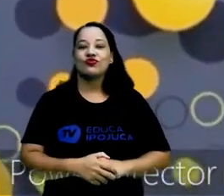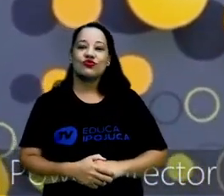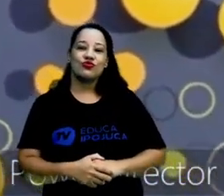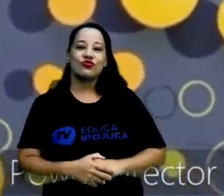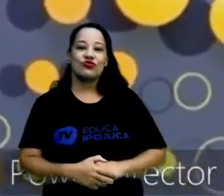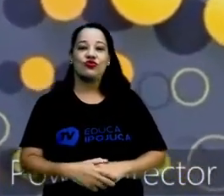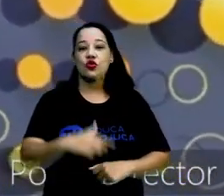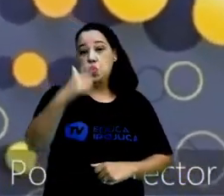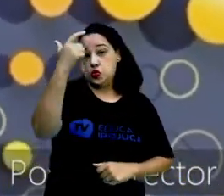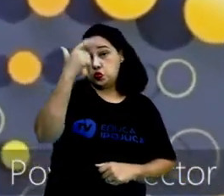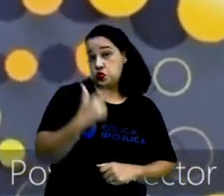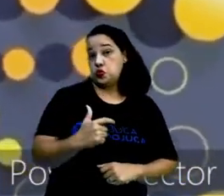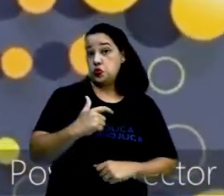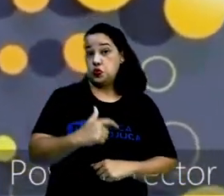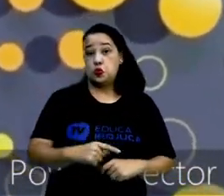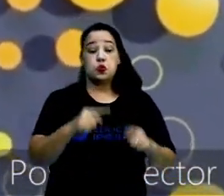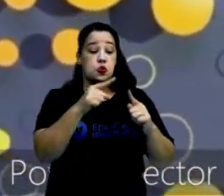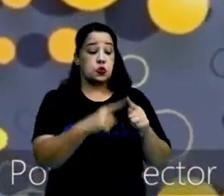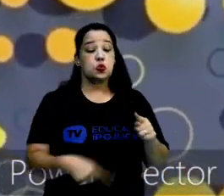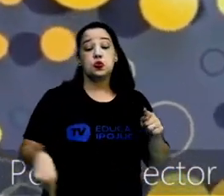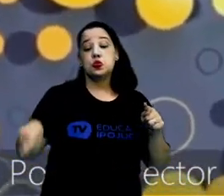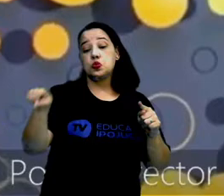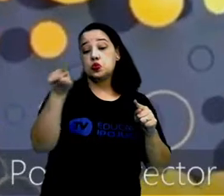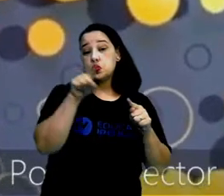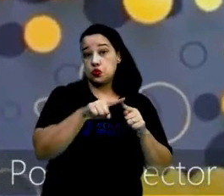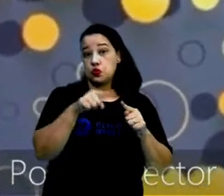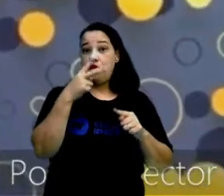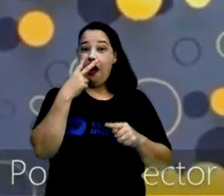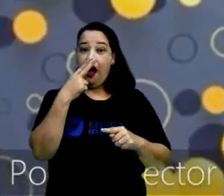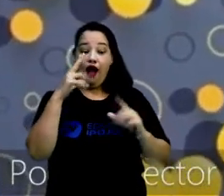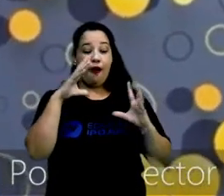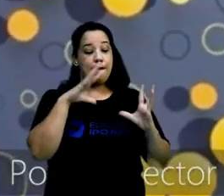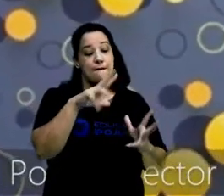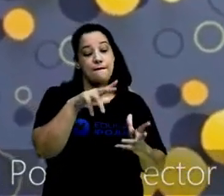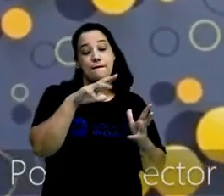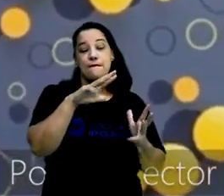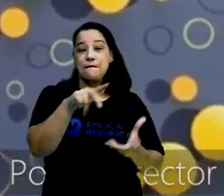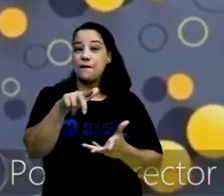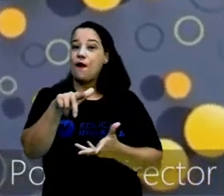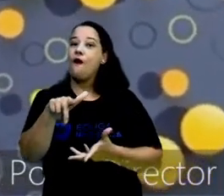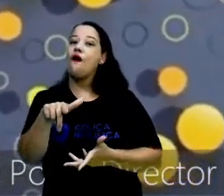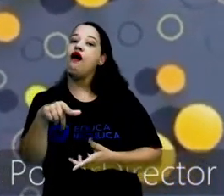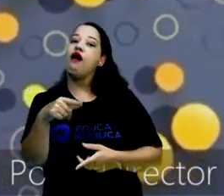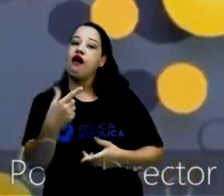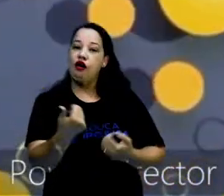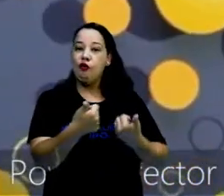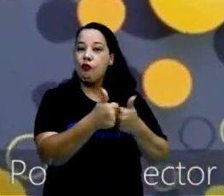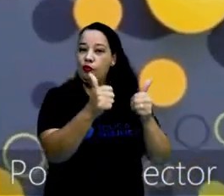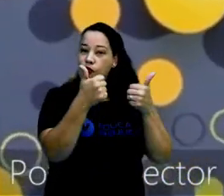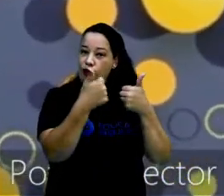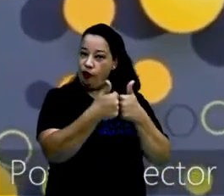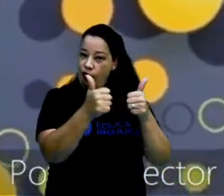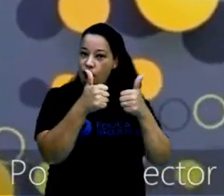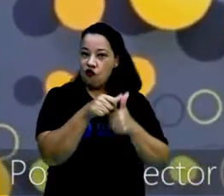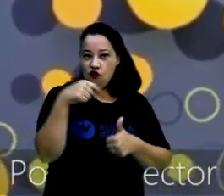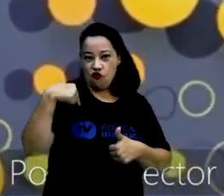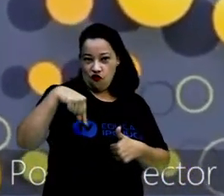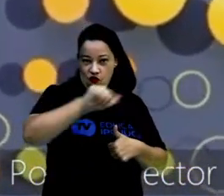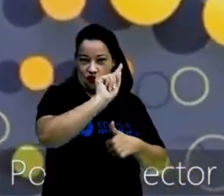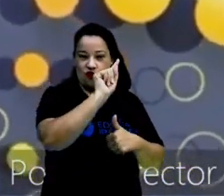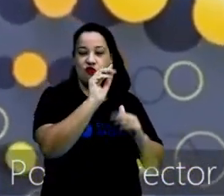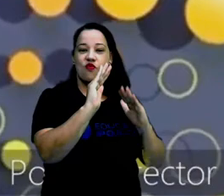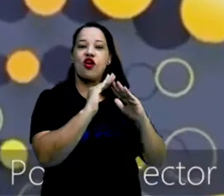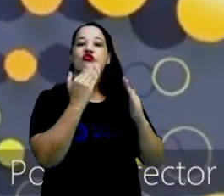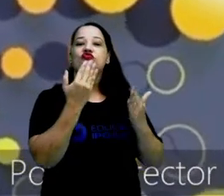Eu sou o círculo e pareço uma bola, estou na roda do ônibus que te leva pra escola.